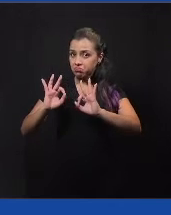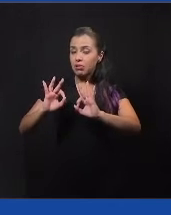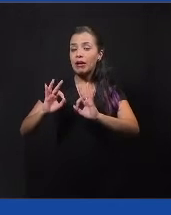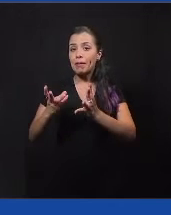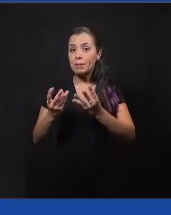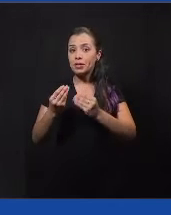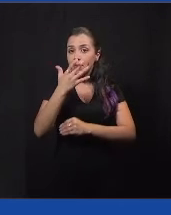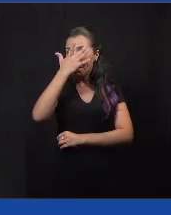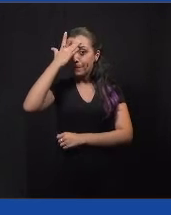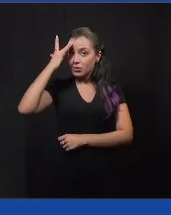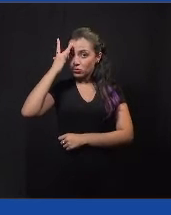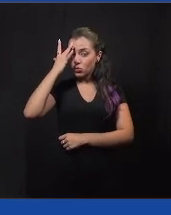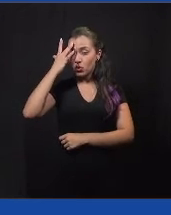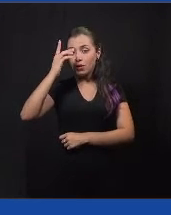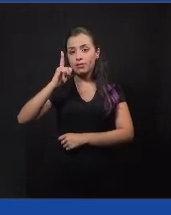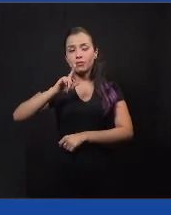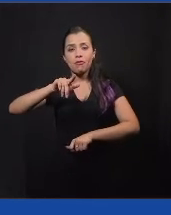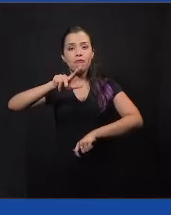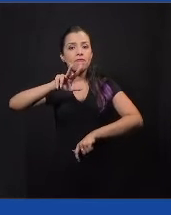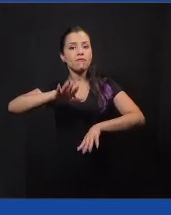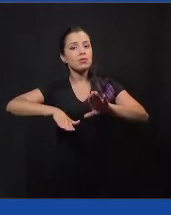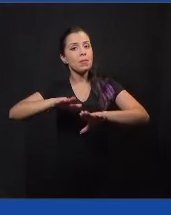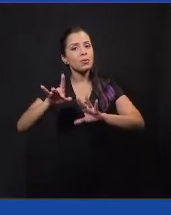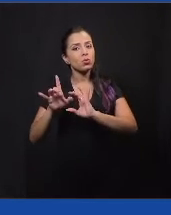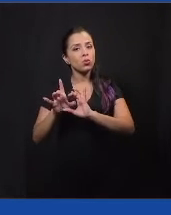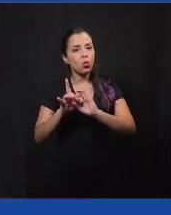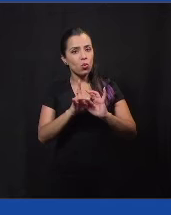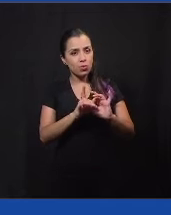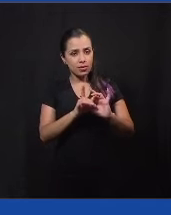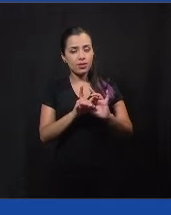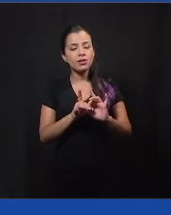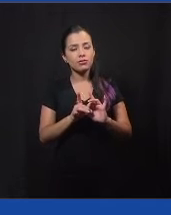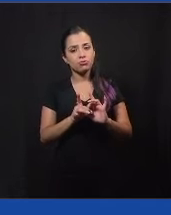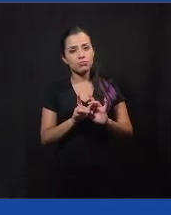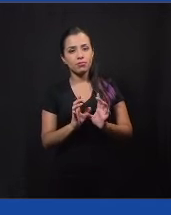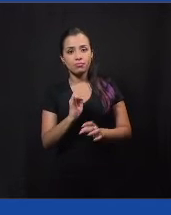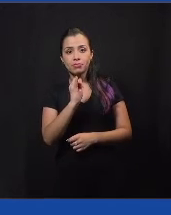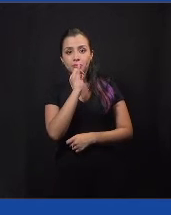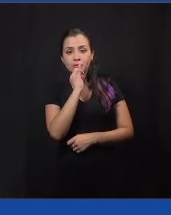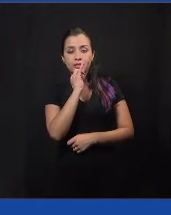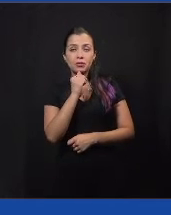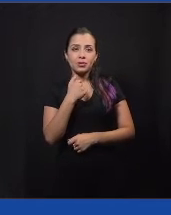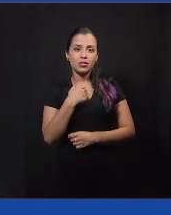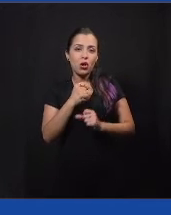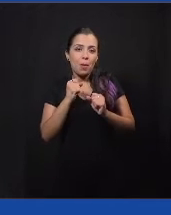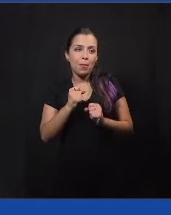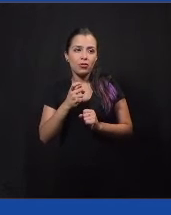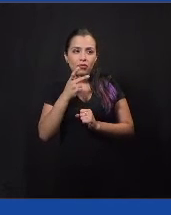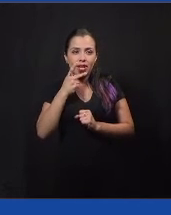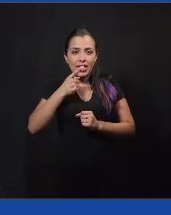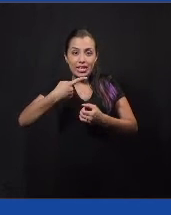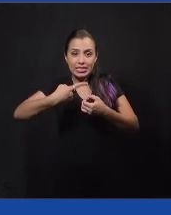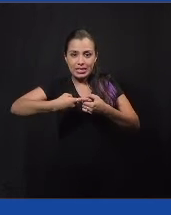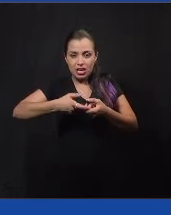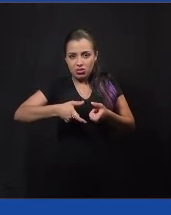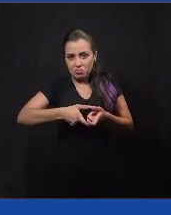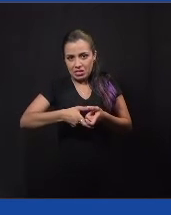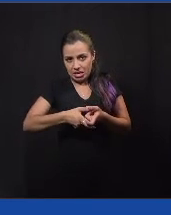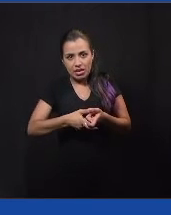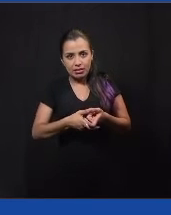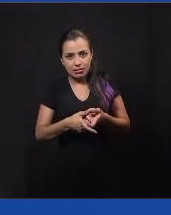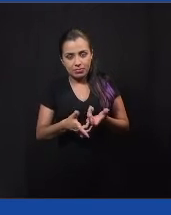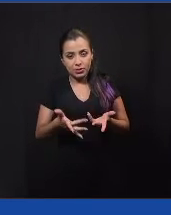pega um típico contexto de cidade, vamos dizer, se eu posso dizer, cidade pequena, em que